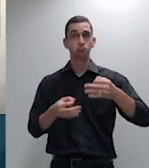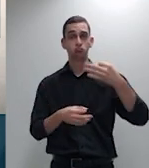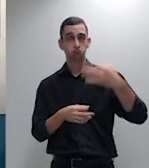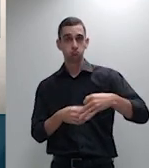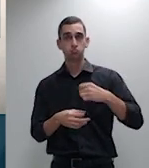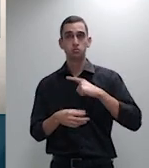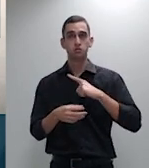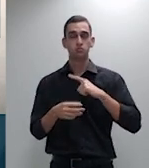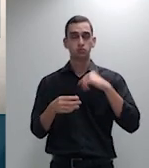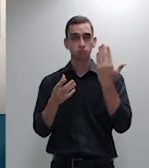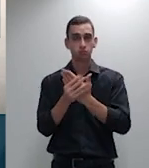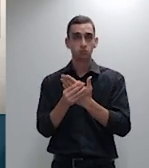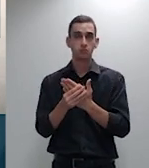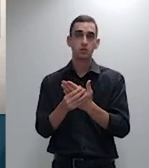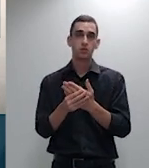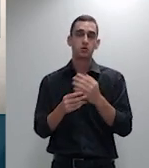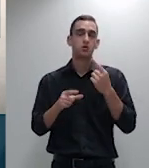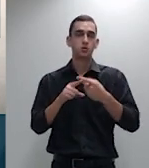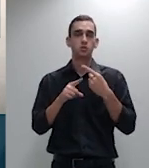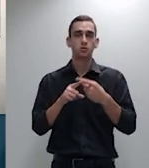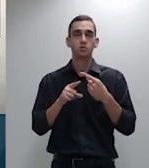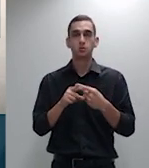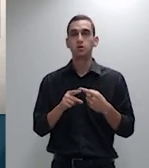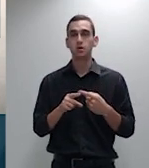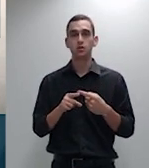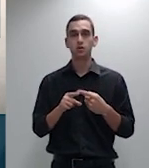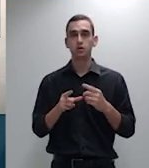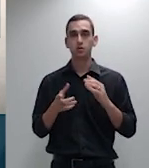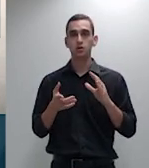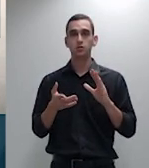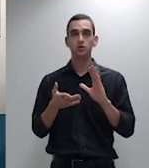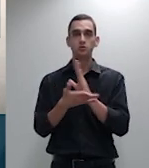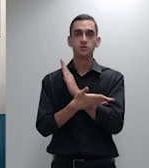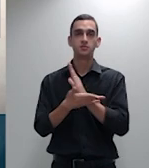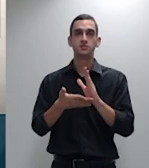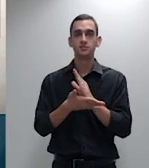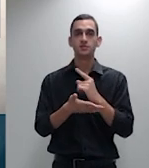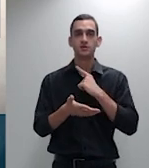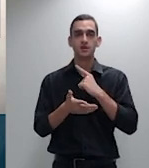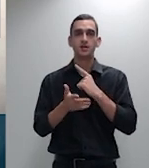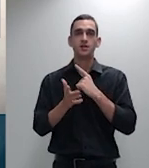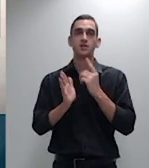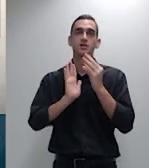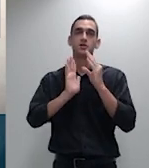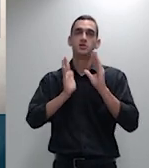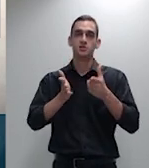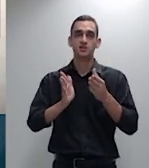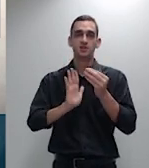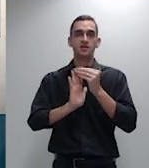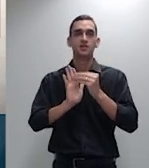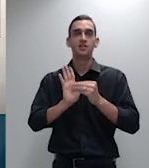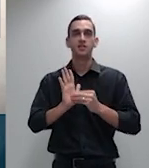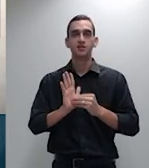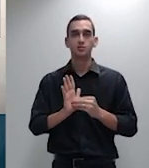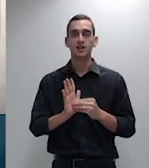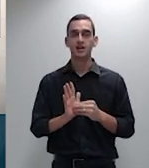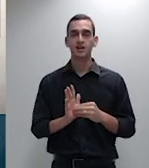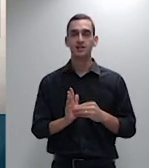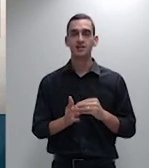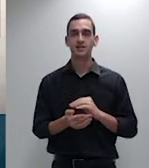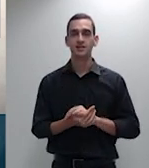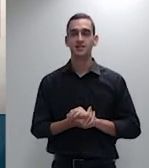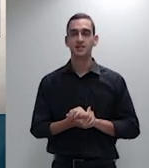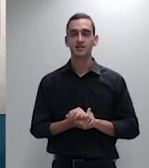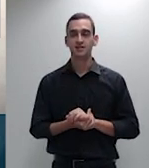apreciada a existência ou a inexistência de união estável esse sim o objeto daquele processo penso